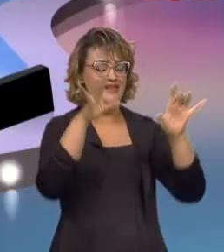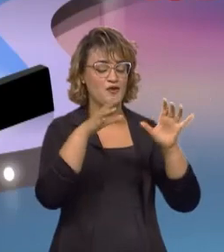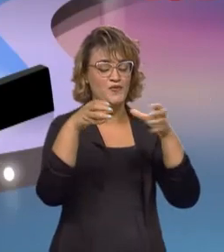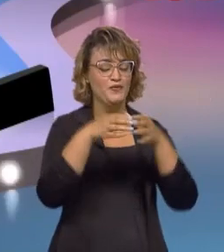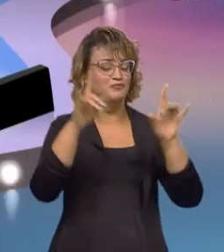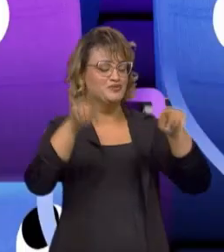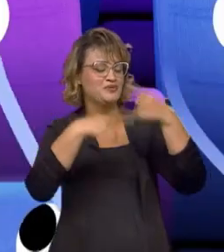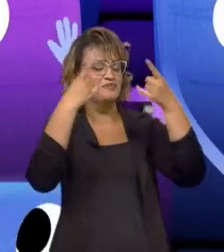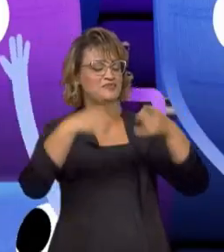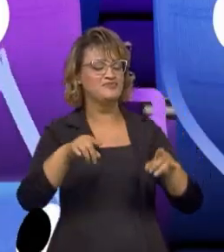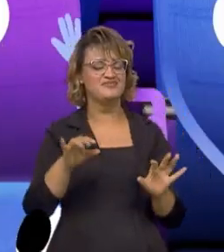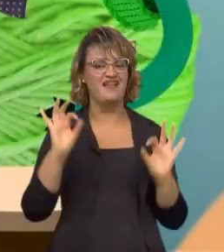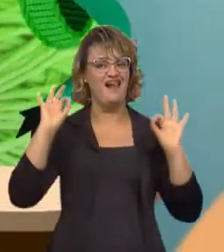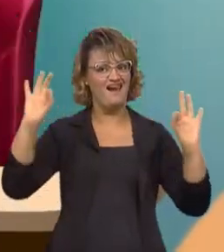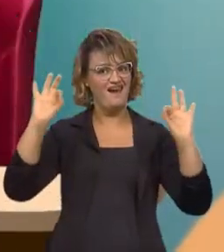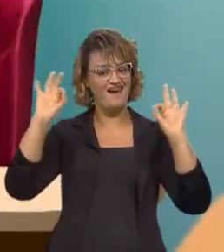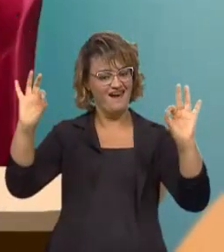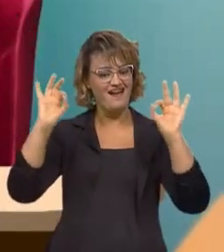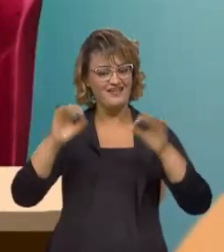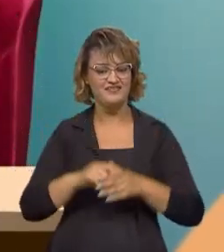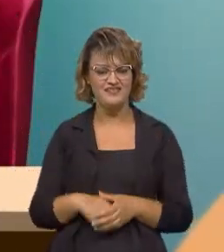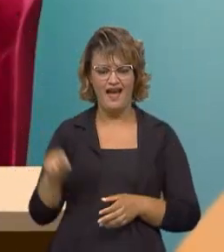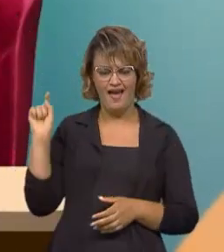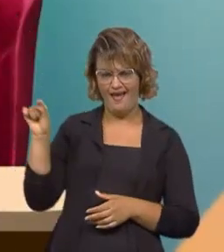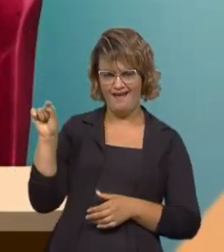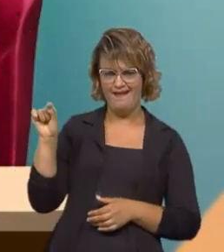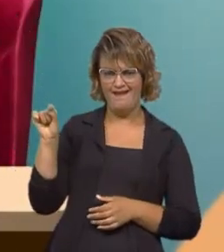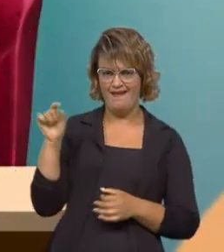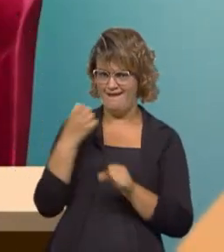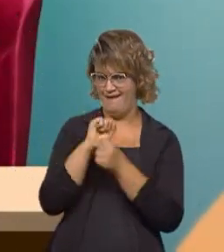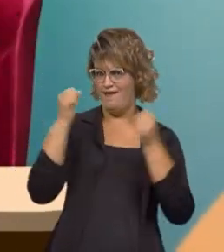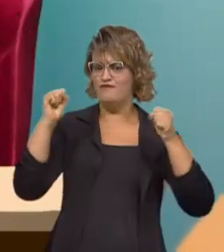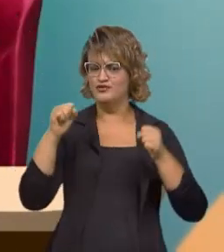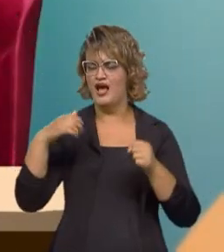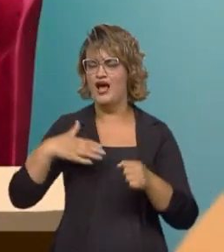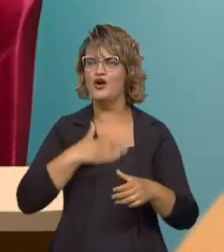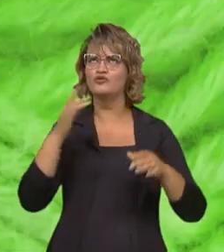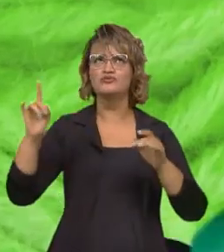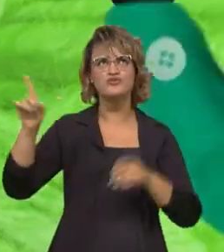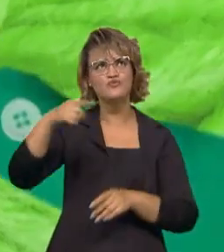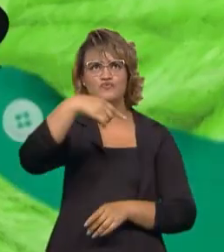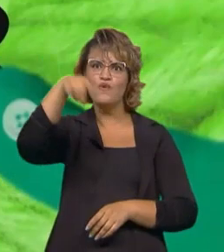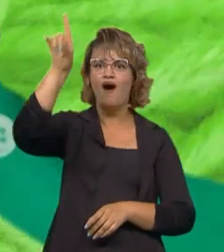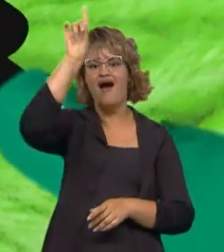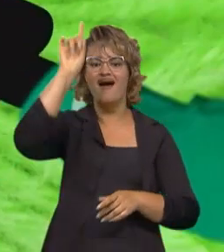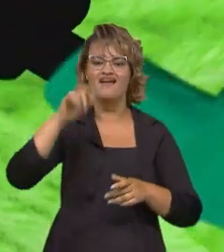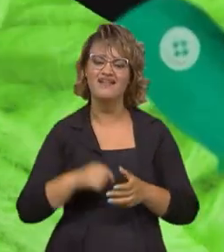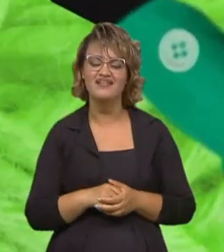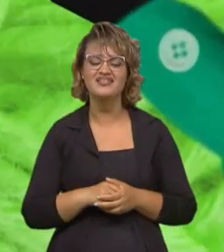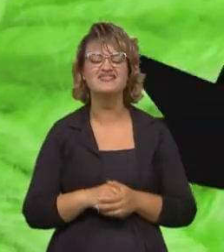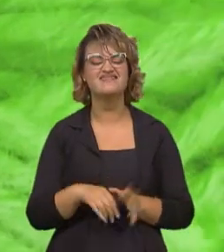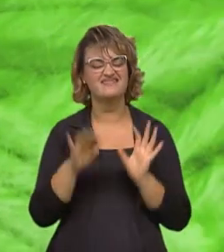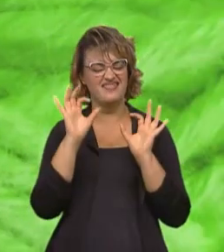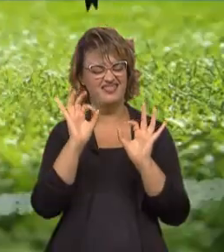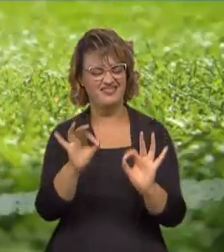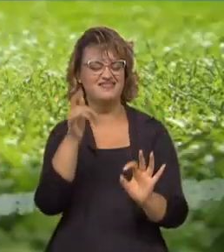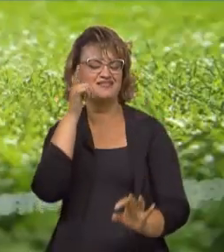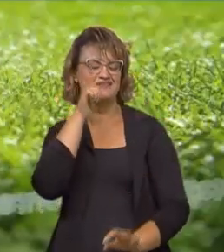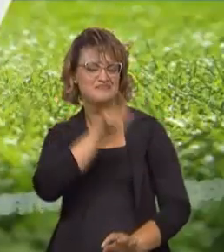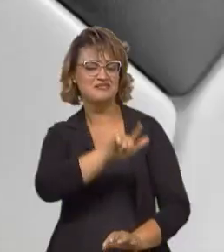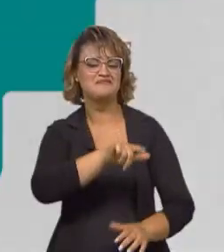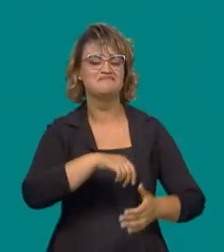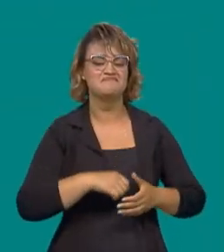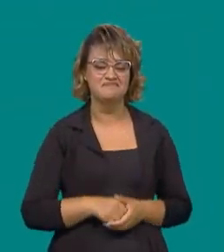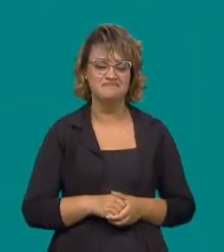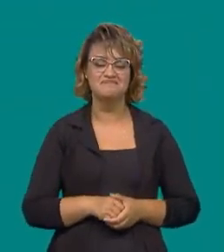banda que é o bicho. Ela tem fama de estourada e gosta de voar alto. O sucesso está garantido.